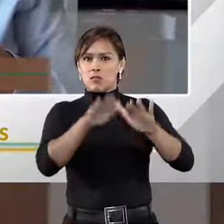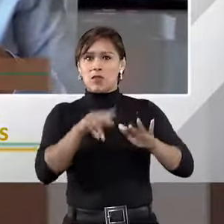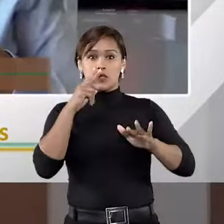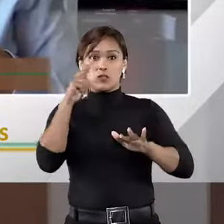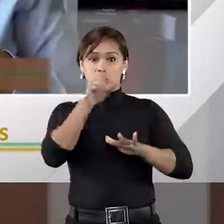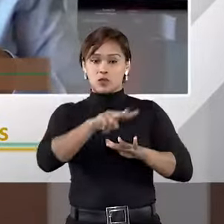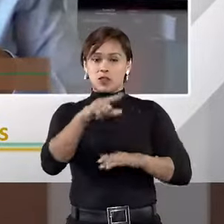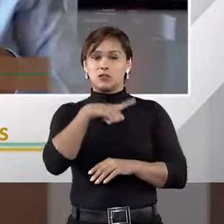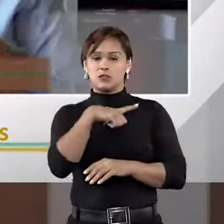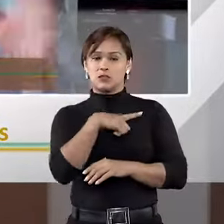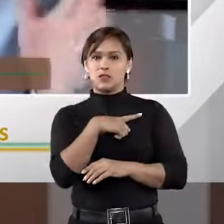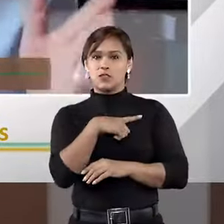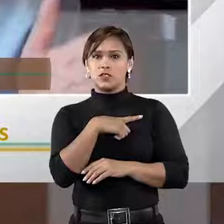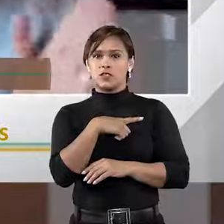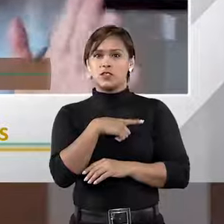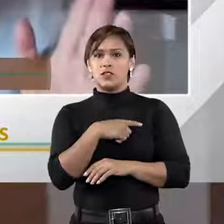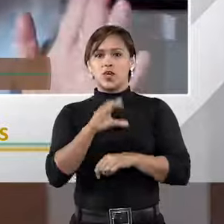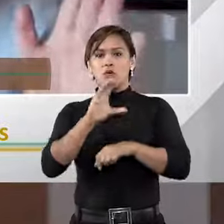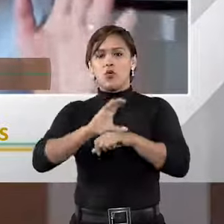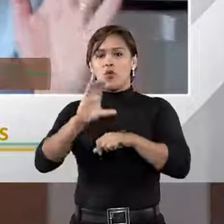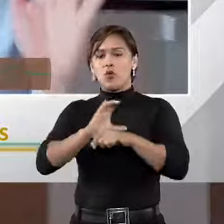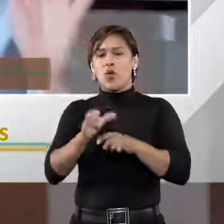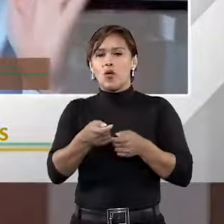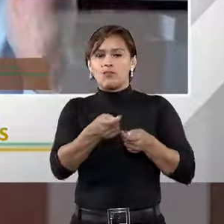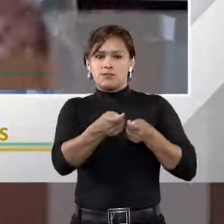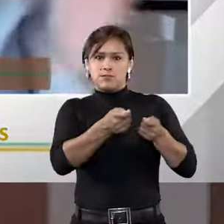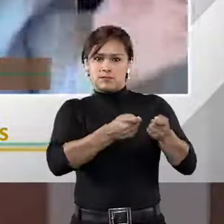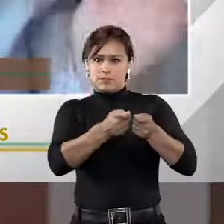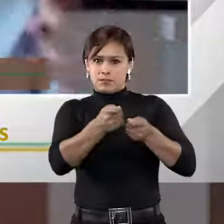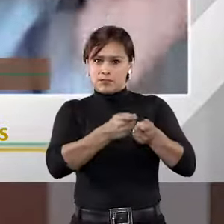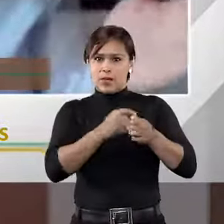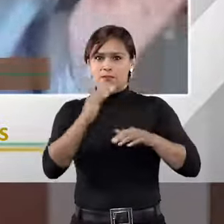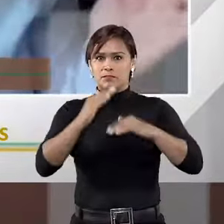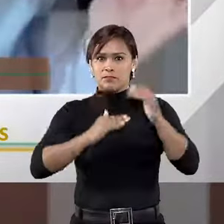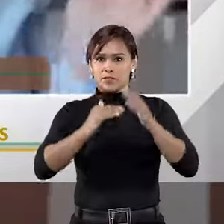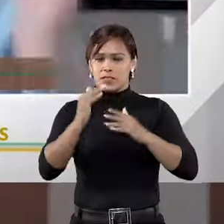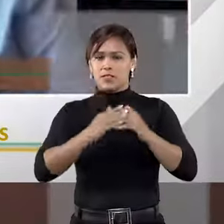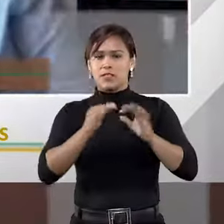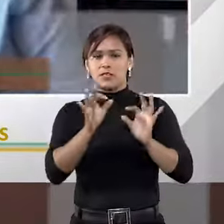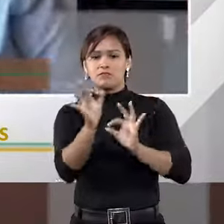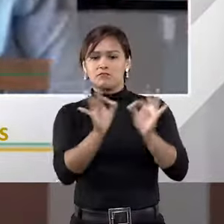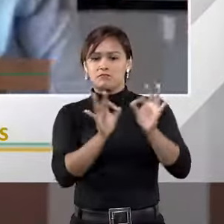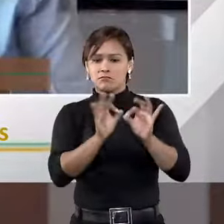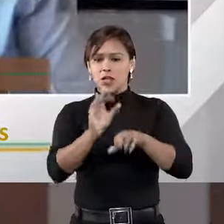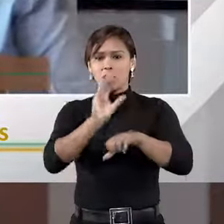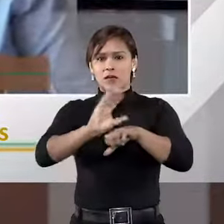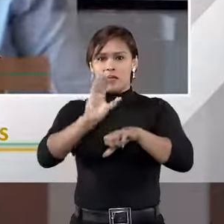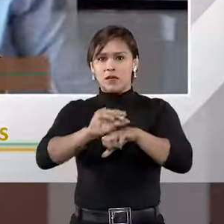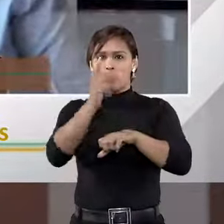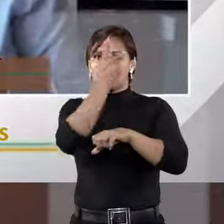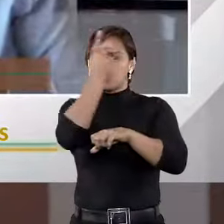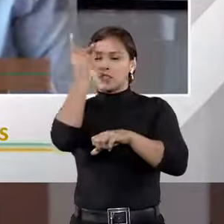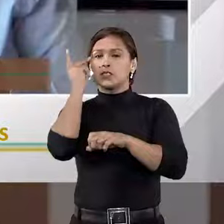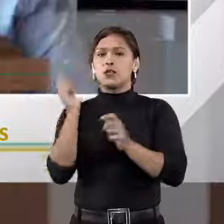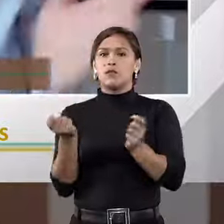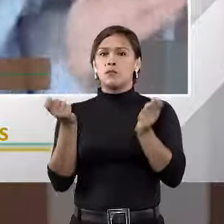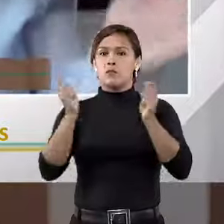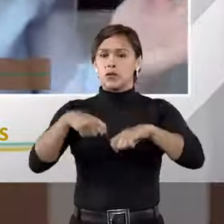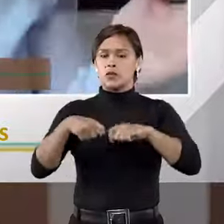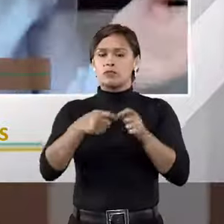você tinha cursos de arbitragem, cursos para preparar pessoas para serem